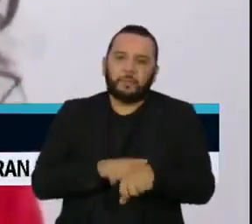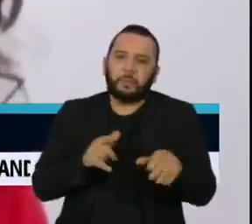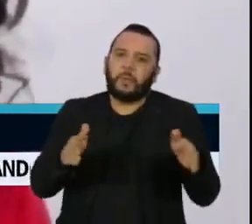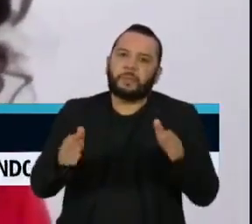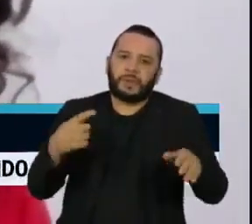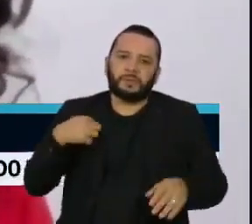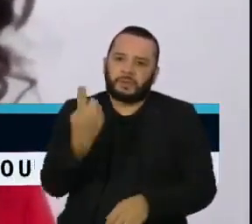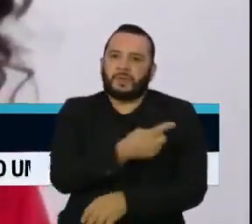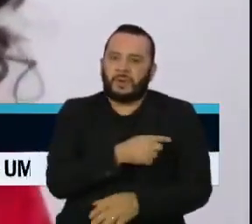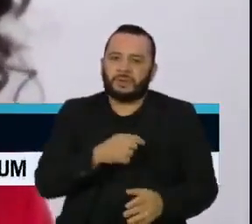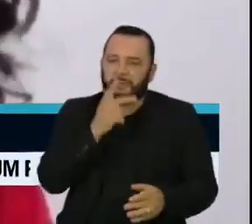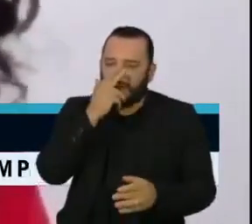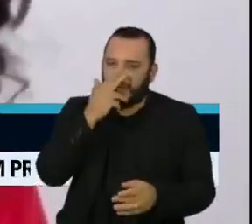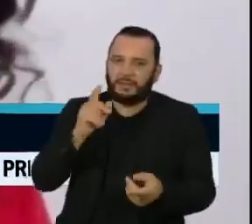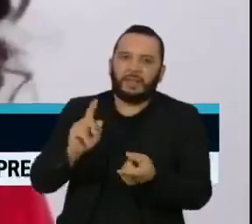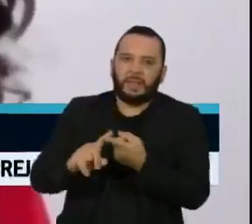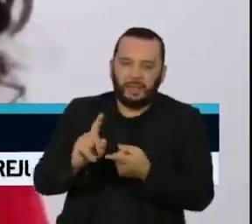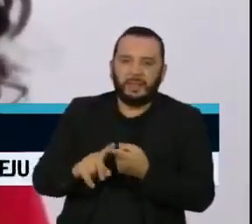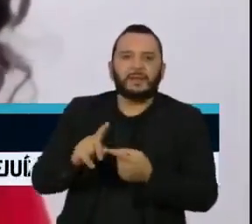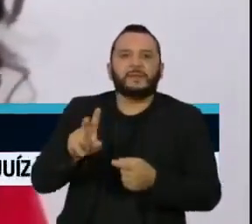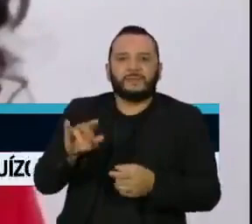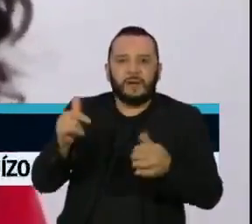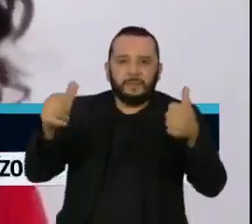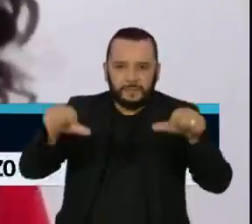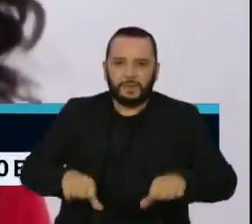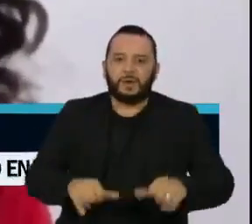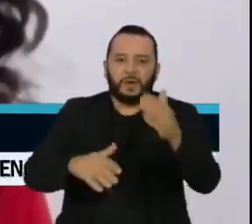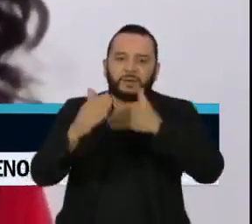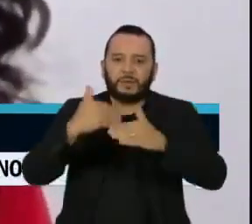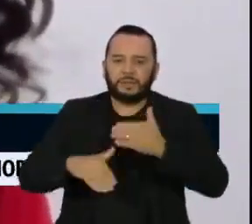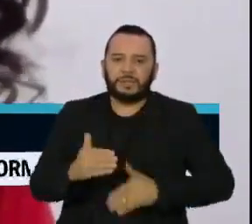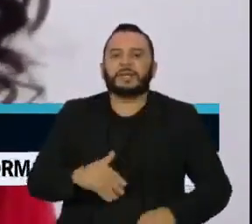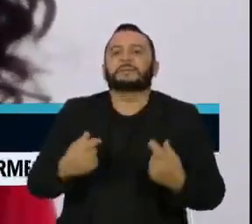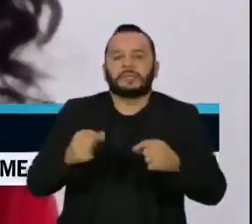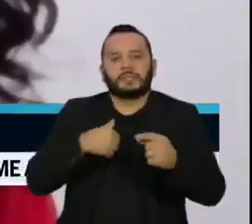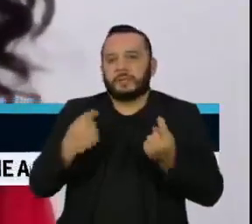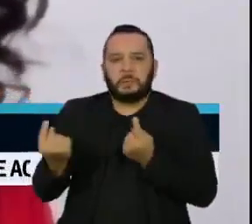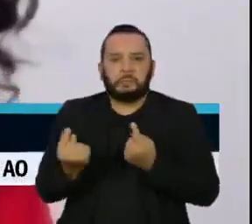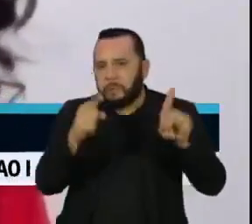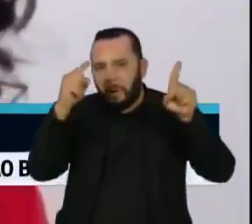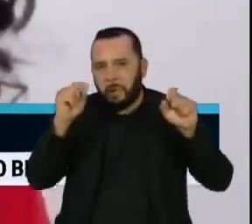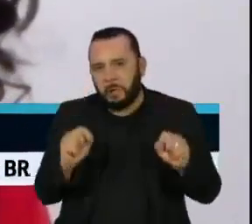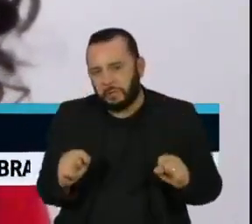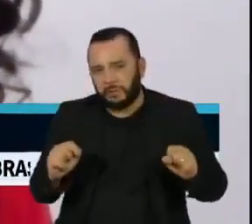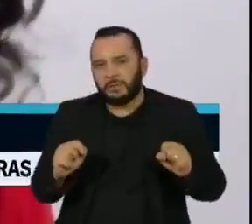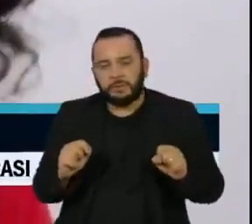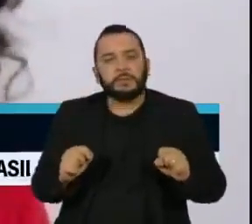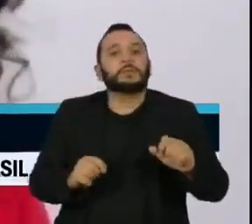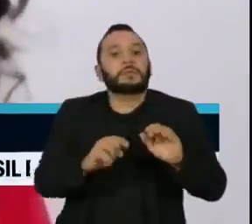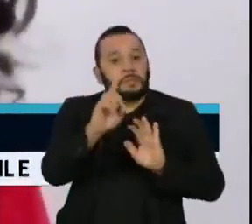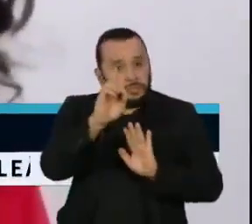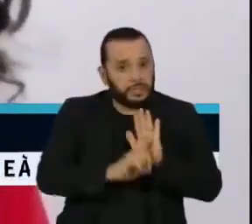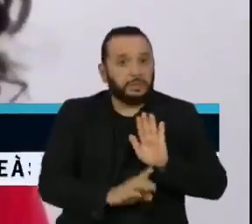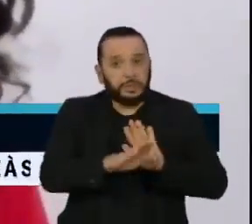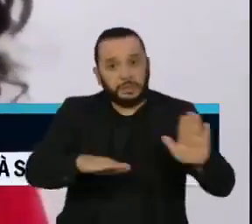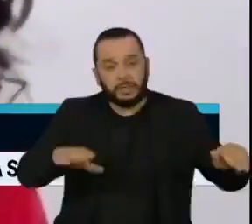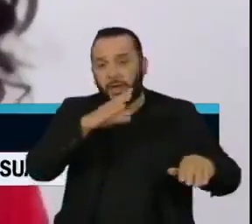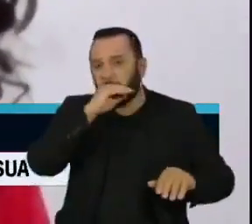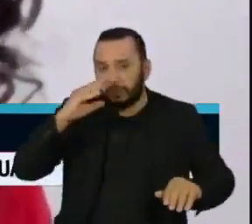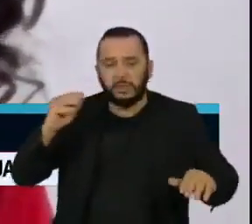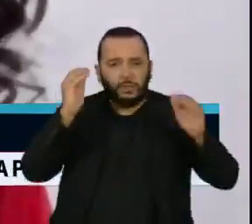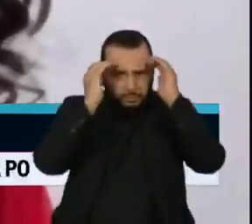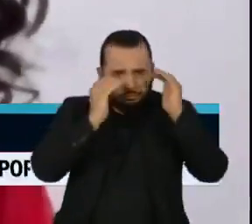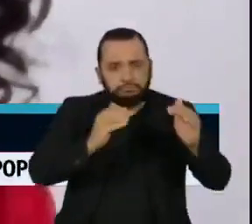apresenta, então, um cenário de piora e de retrocesso, que precisa ser enfrentado para que, de fato, direitos de crianças e adolescentes sejam